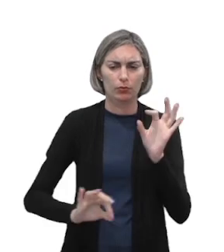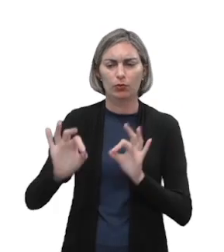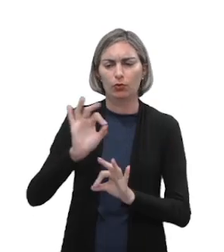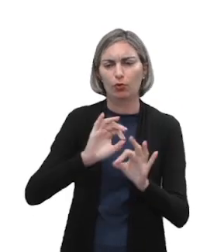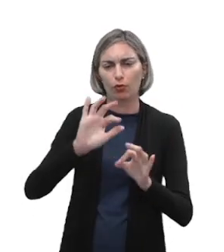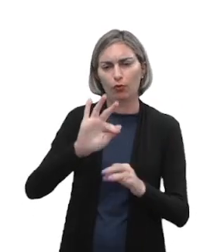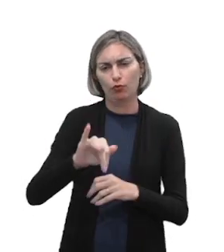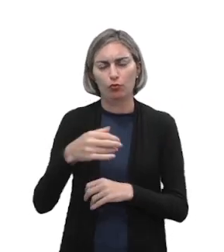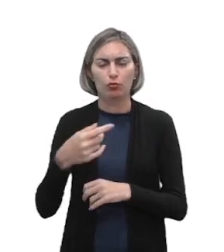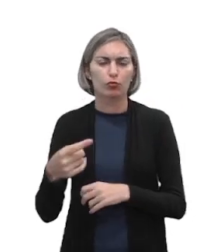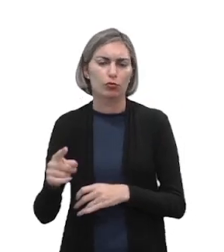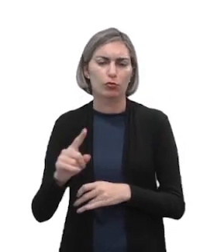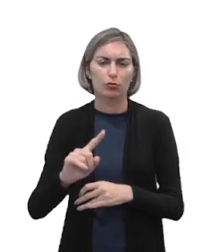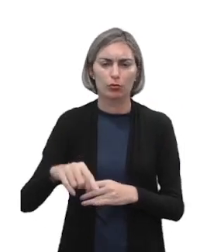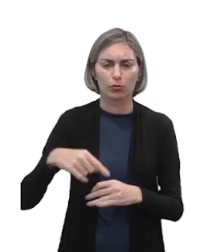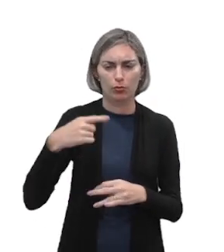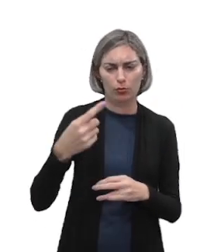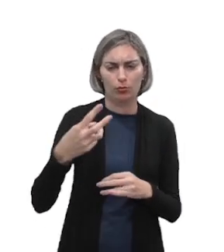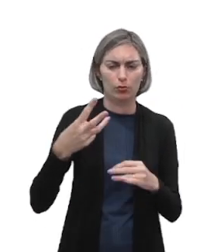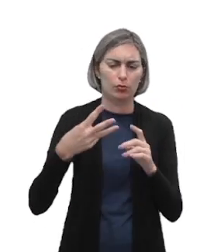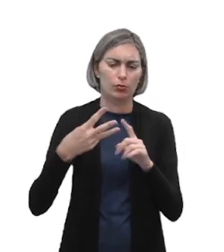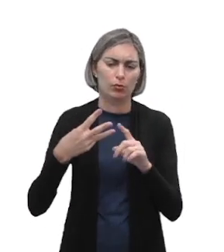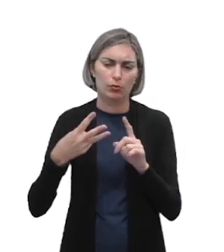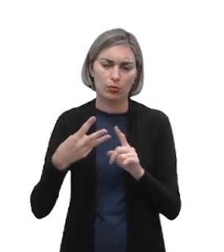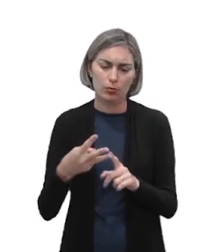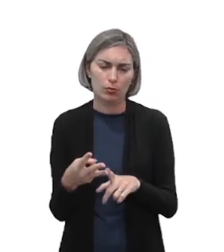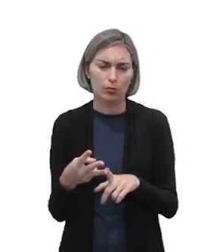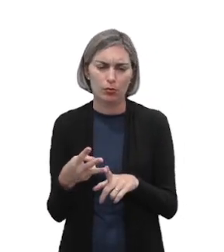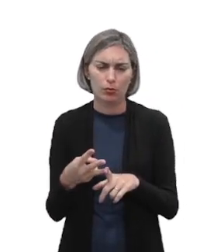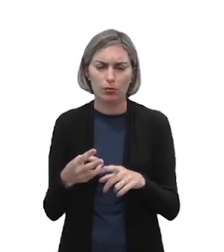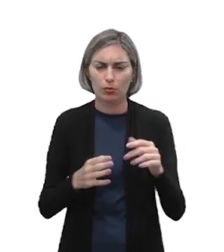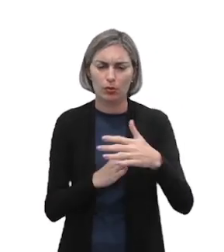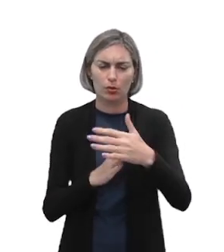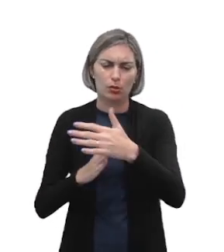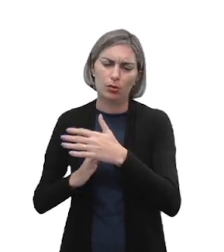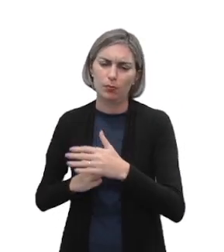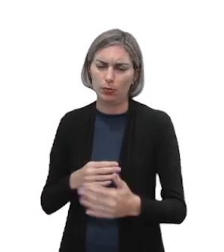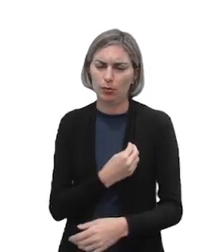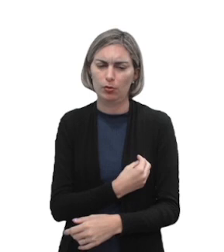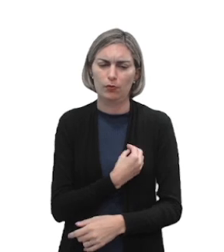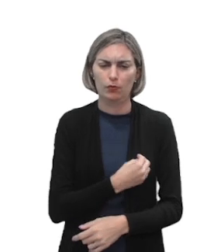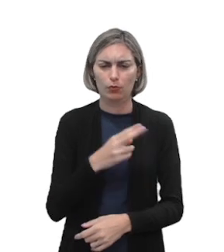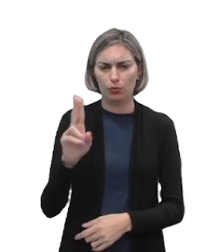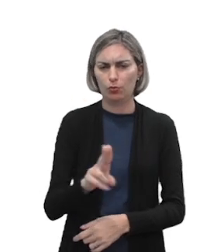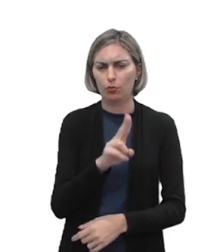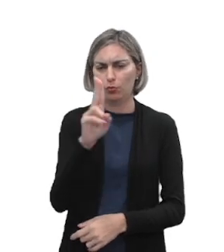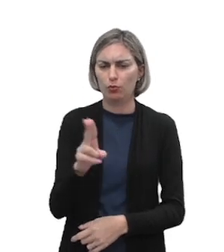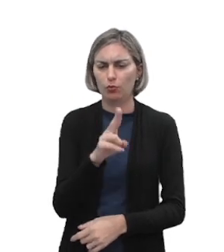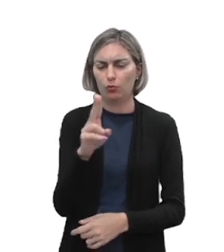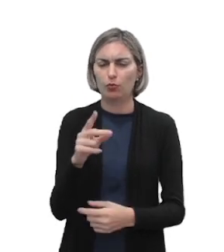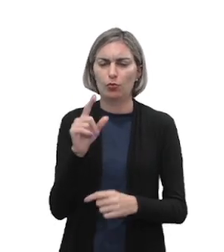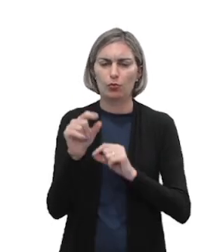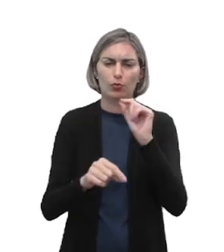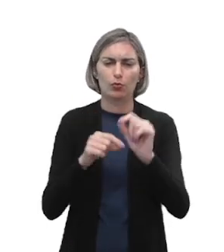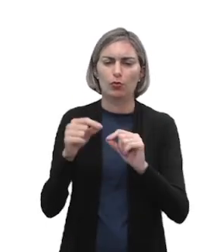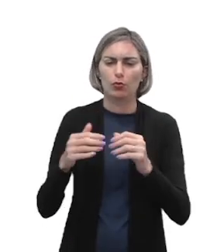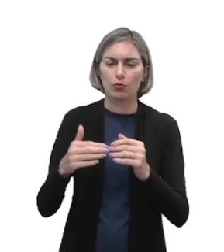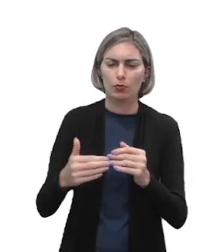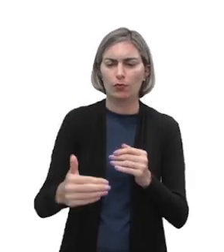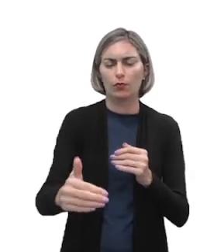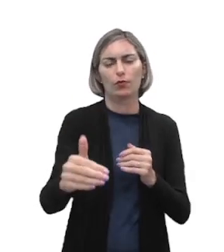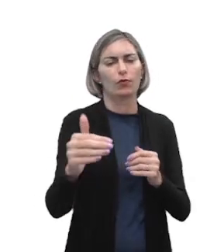funções. A terceira, os limites, que é a vida útil desse produto, o que a gente vai poder